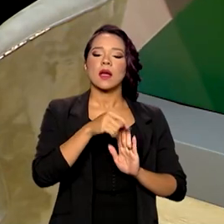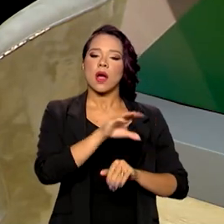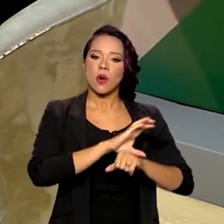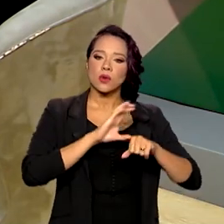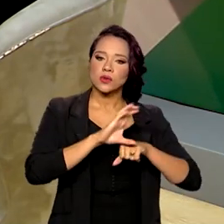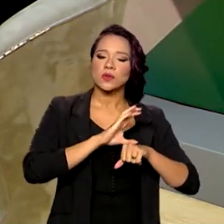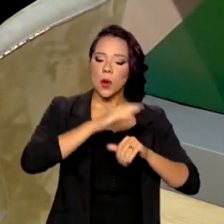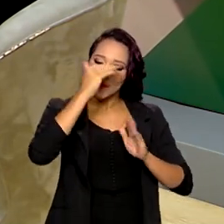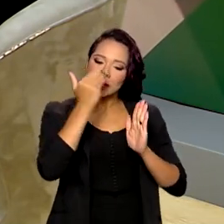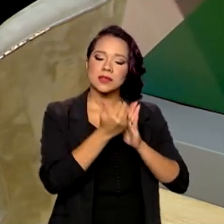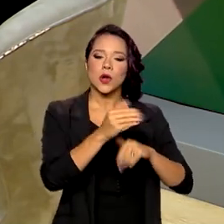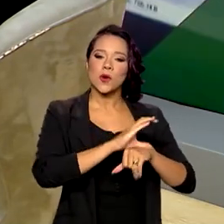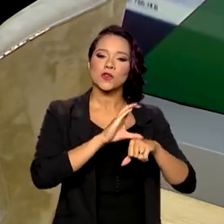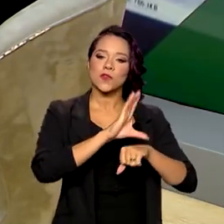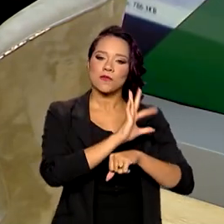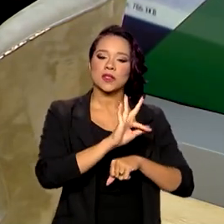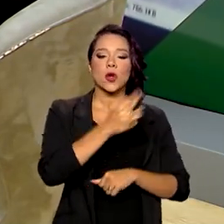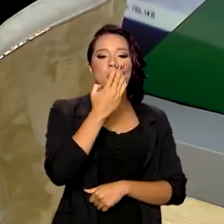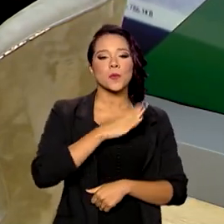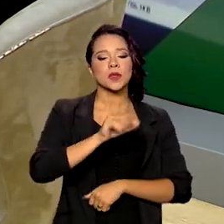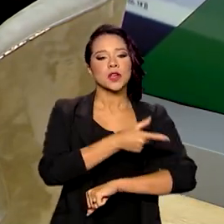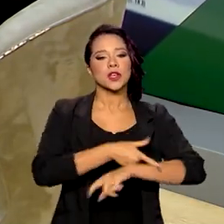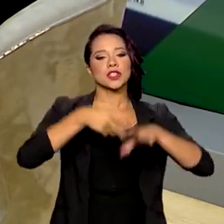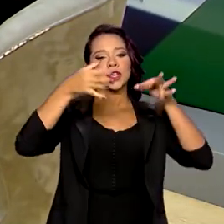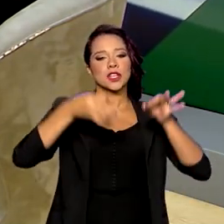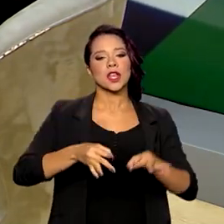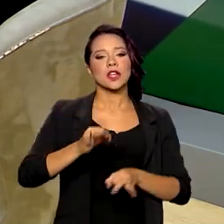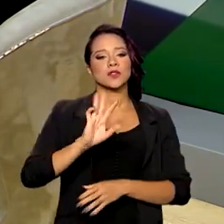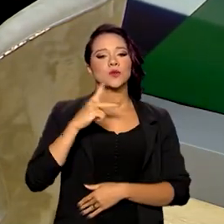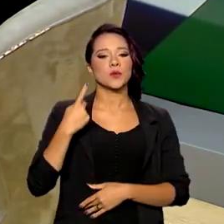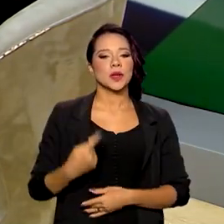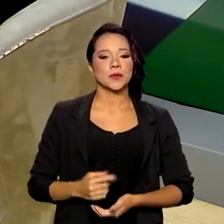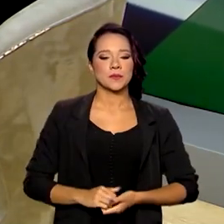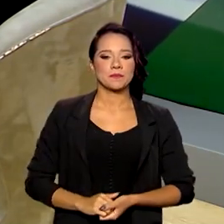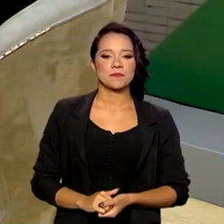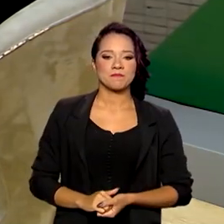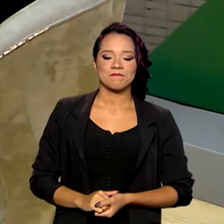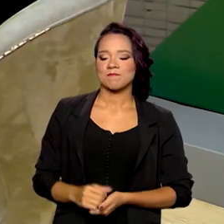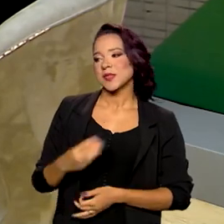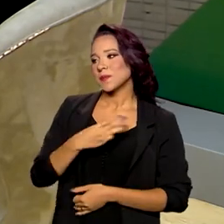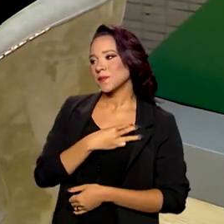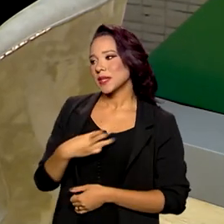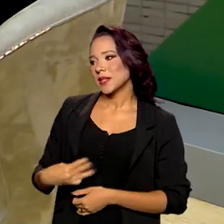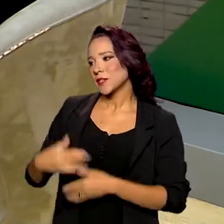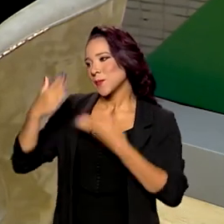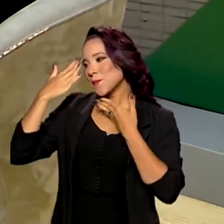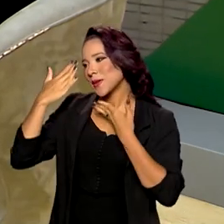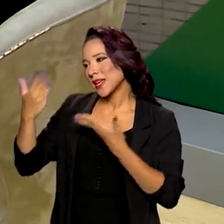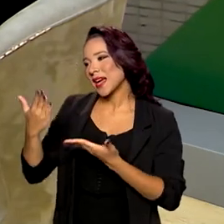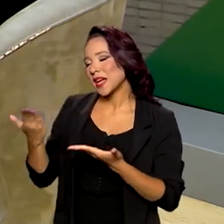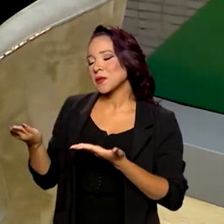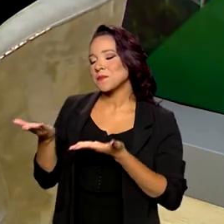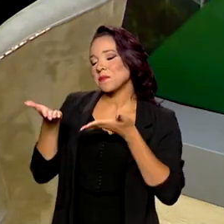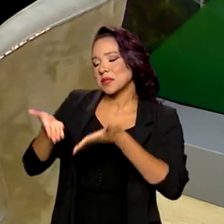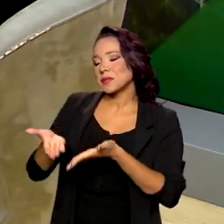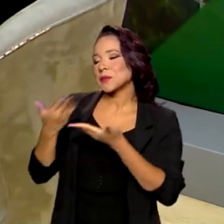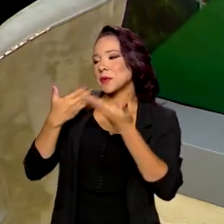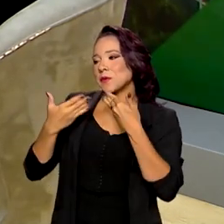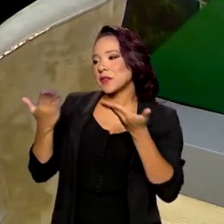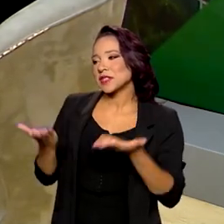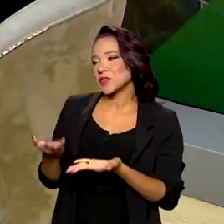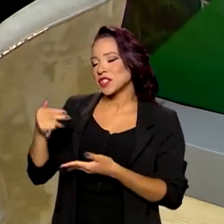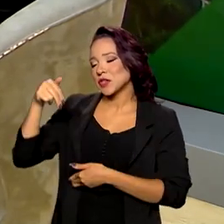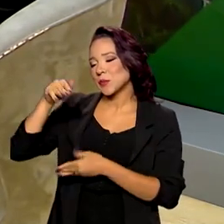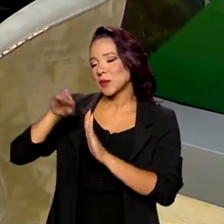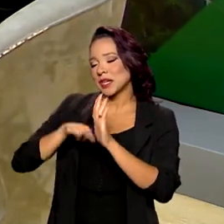Constituição Federal, né? Que é o compromisso com a dignidade da pessoa humana. Ministro, muito obrigado pela participação aqui no